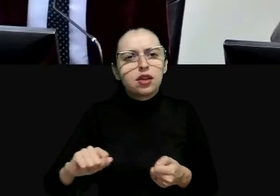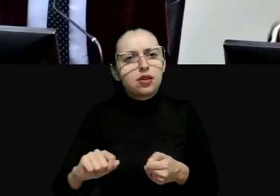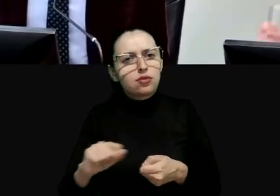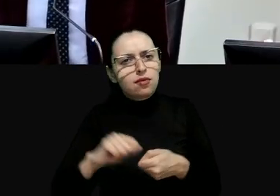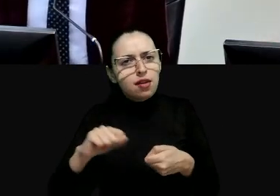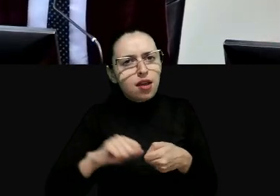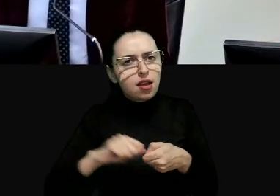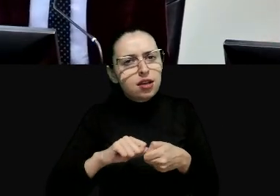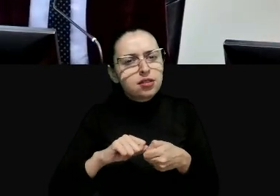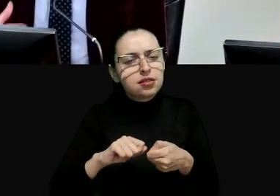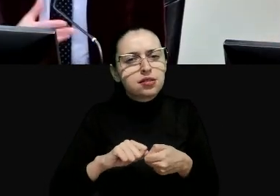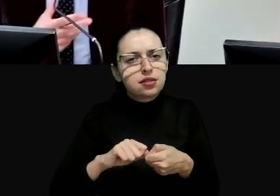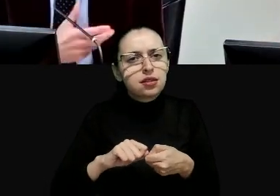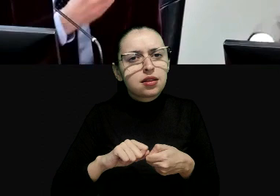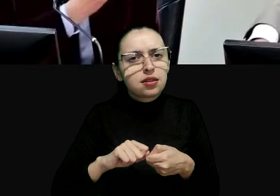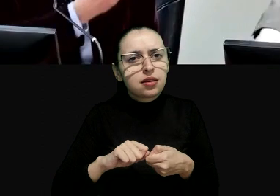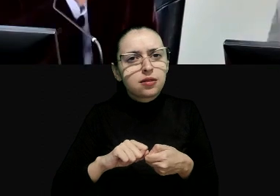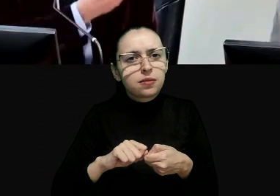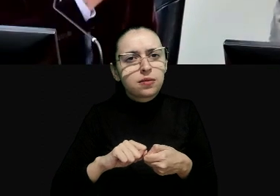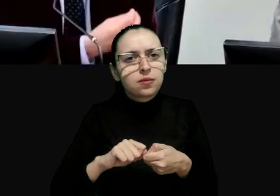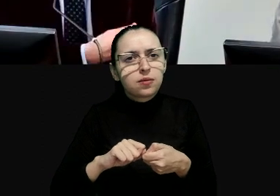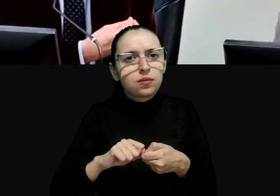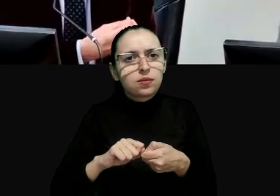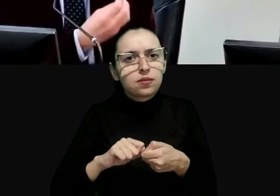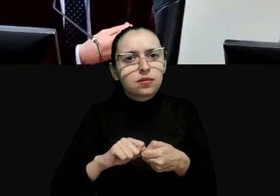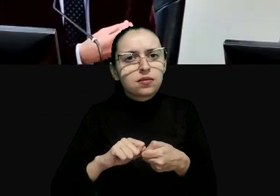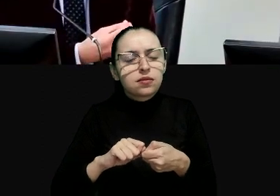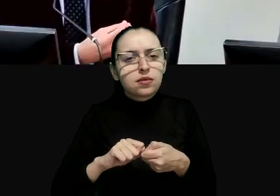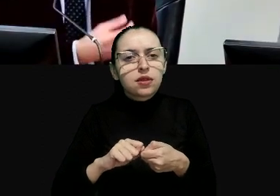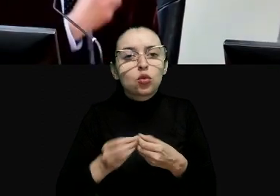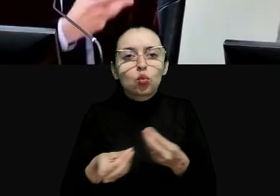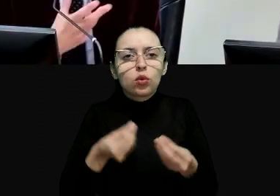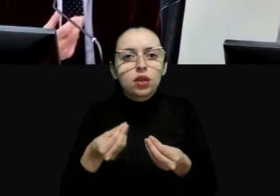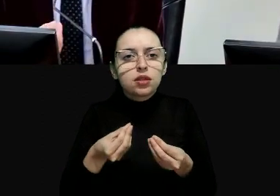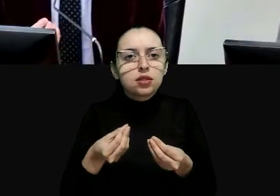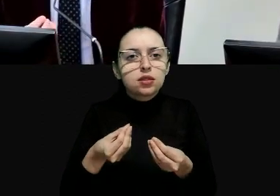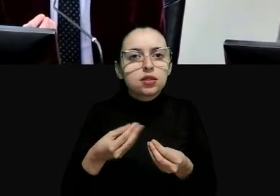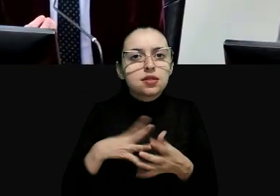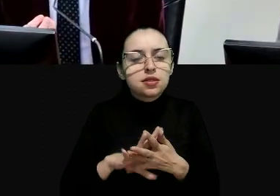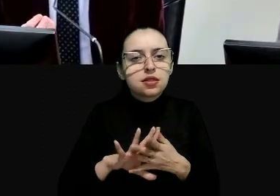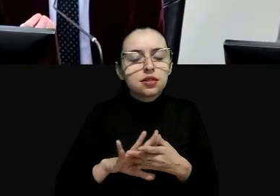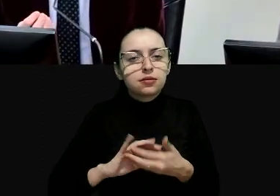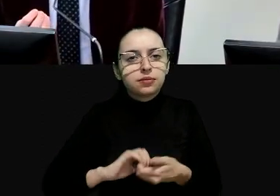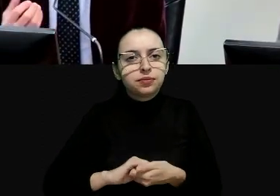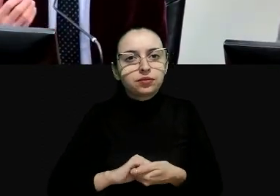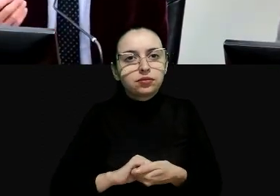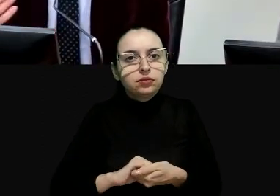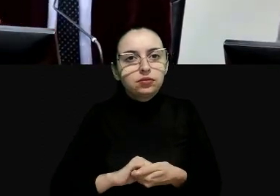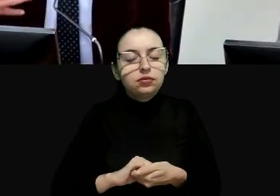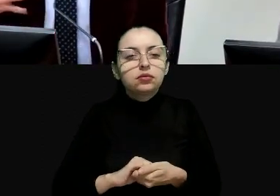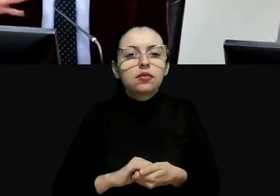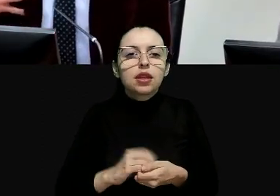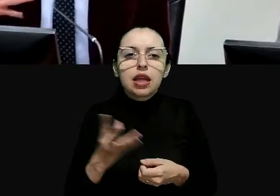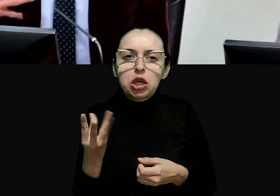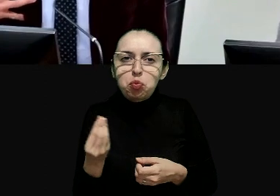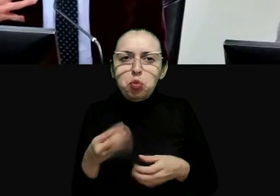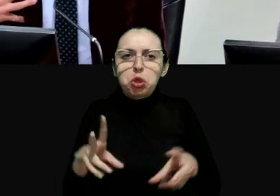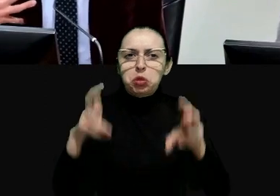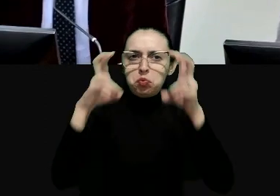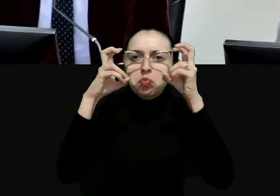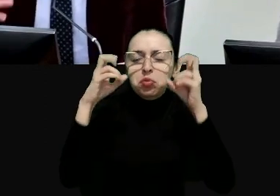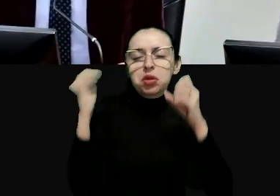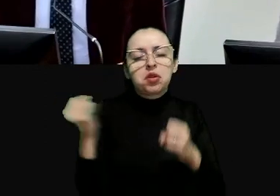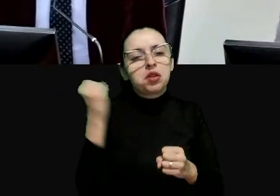União Europeia é a dizer a experiência de vocês do constitucionalismo transformador é algo que é muito